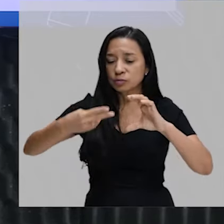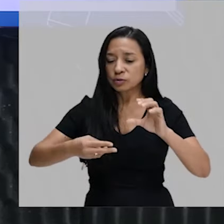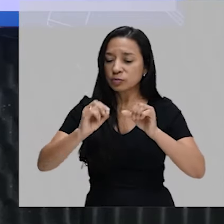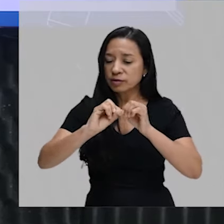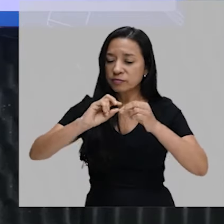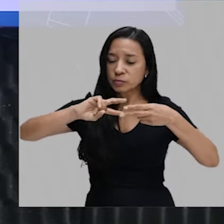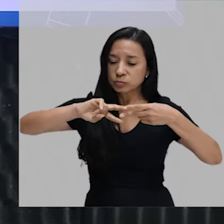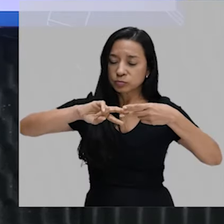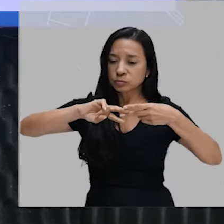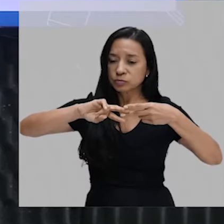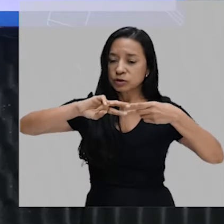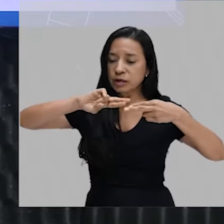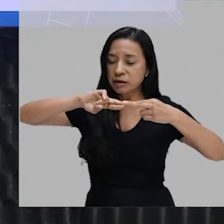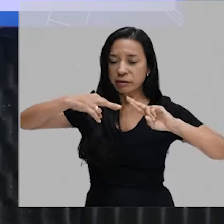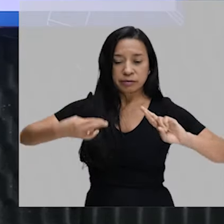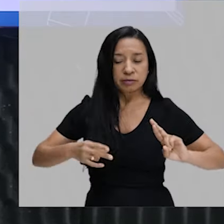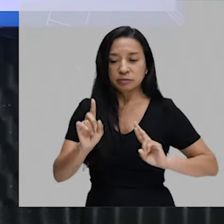DNA.